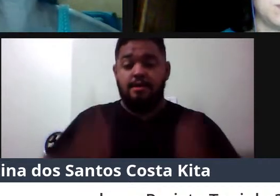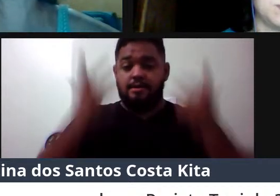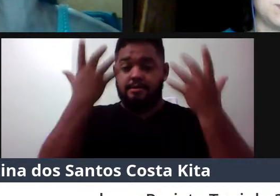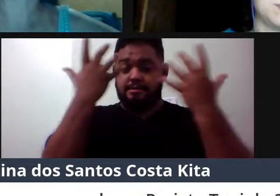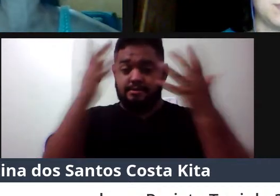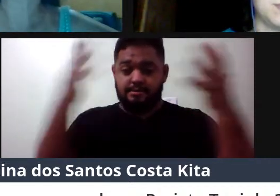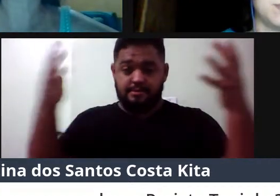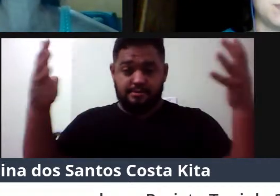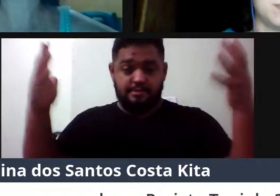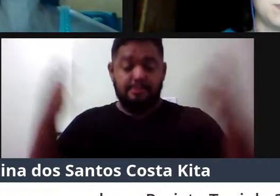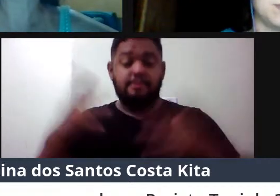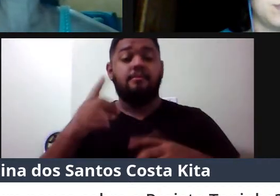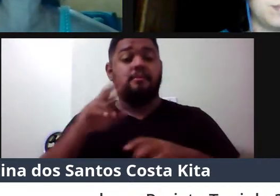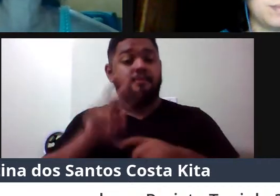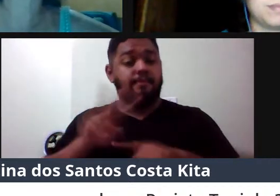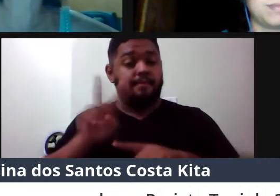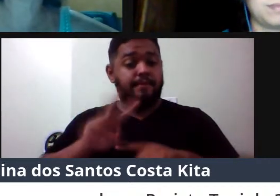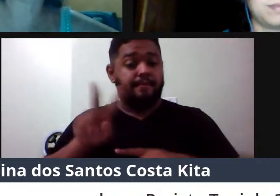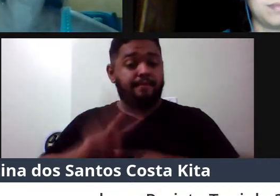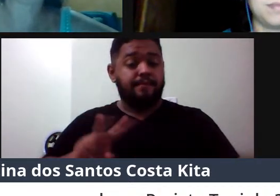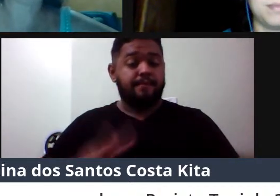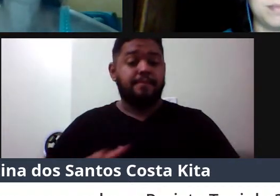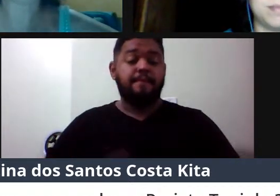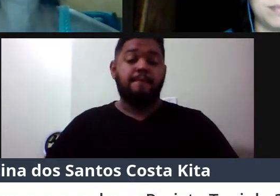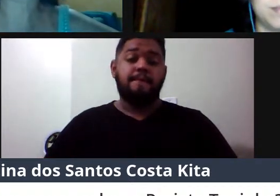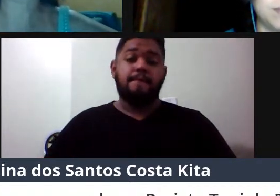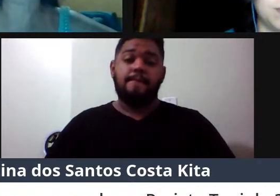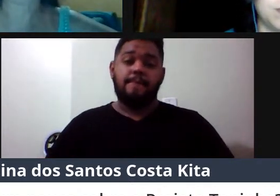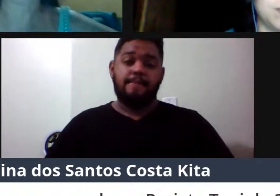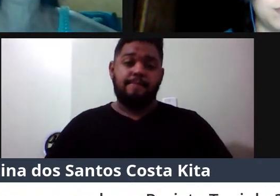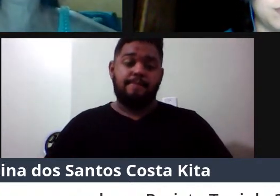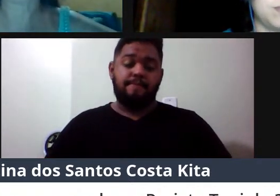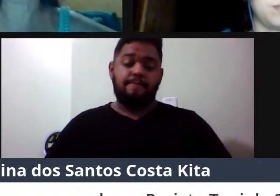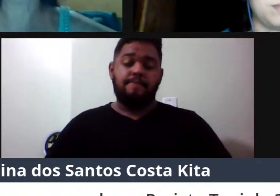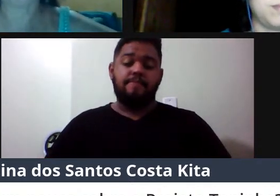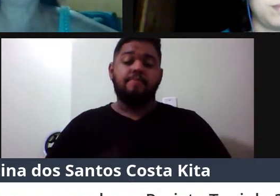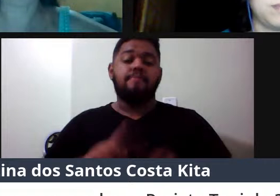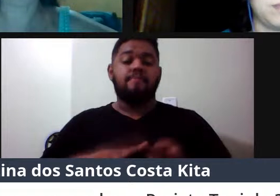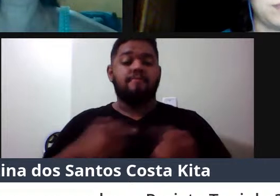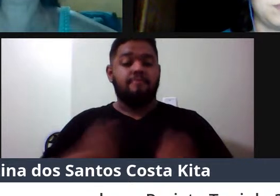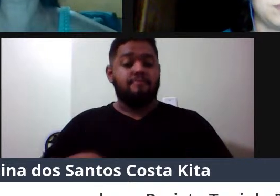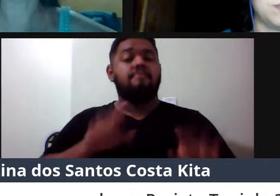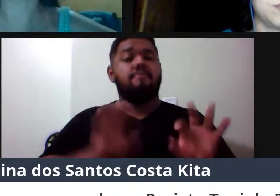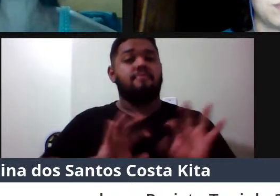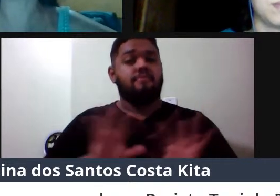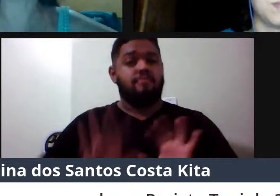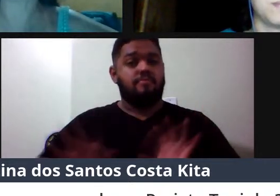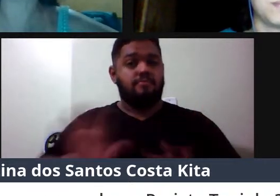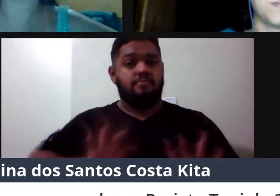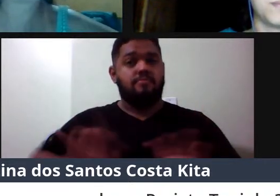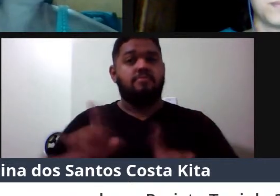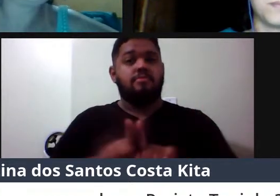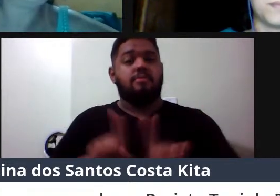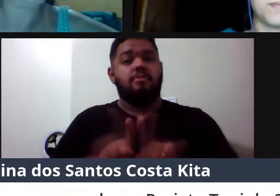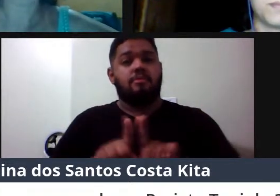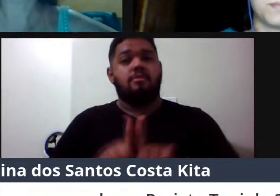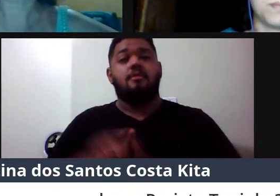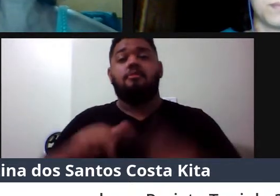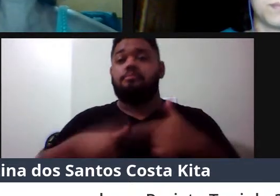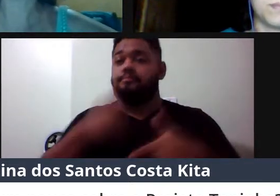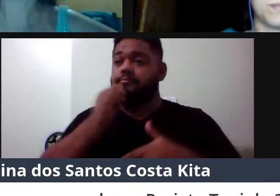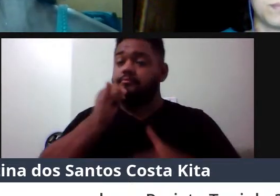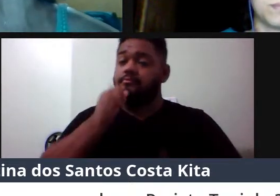conselhos, enfim, tenta fazer esse outro lado da conservação, que é trabalhar com gente, né? Quem trabalha com conservação